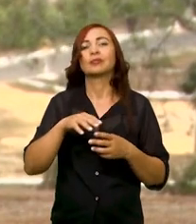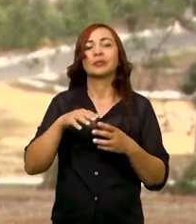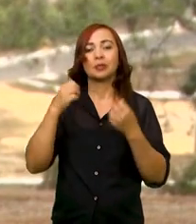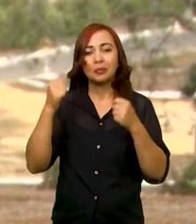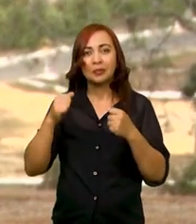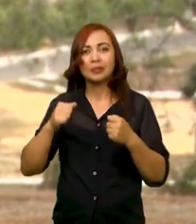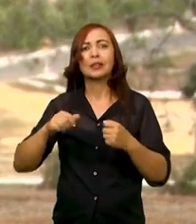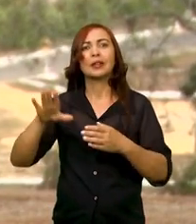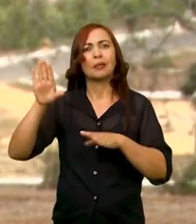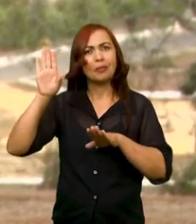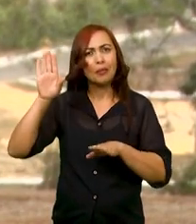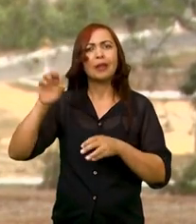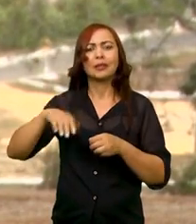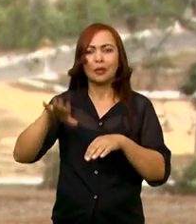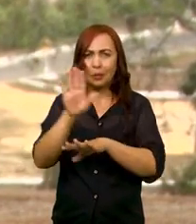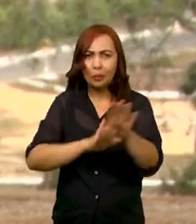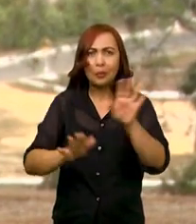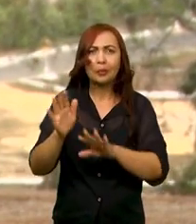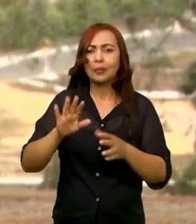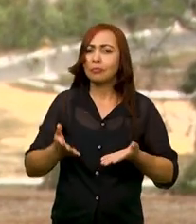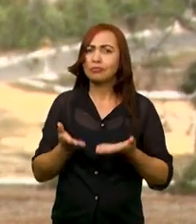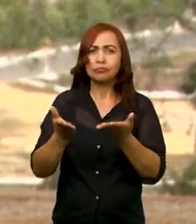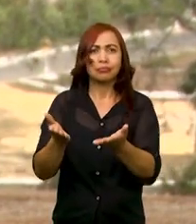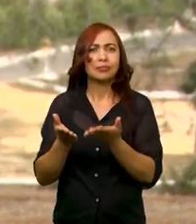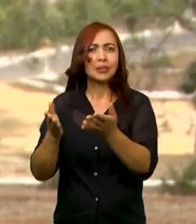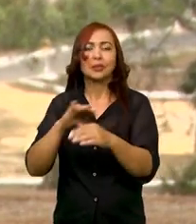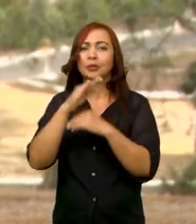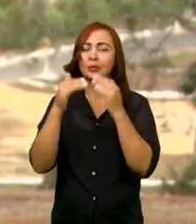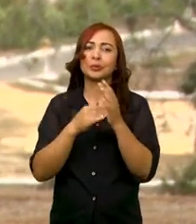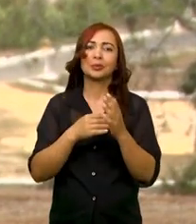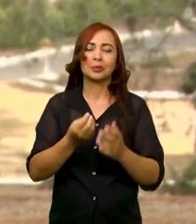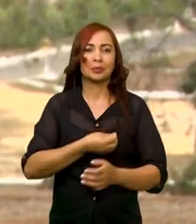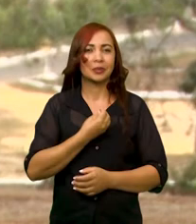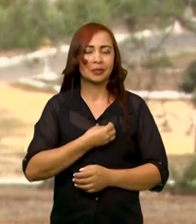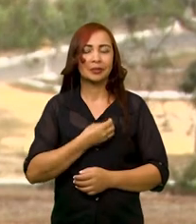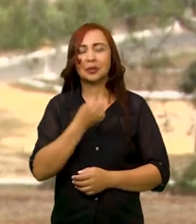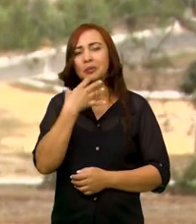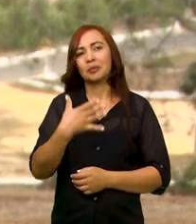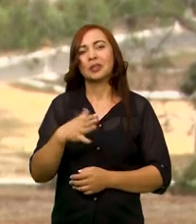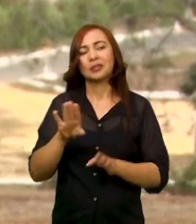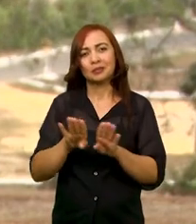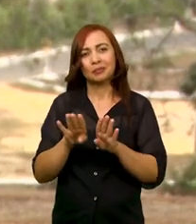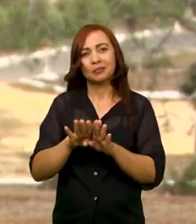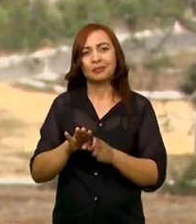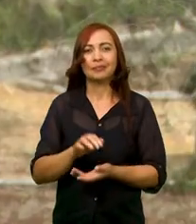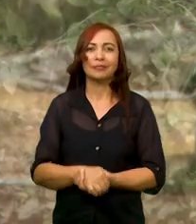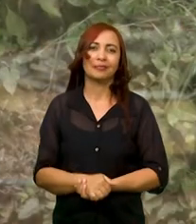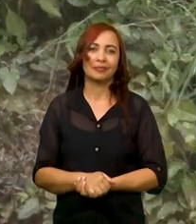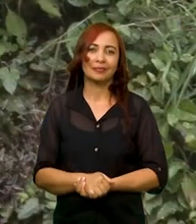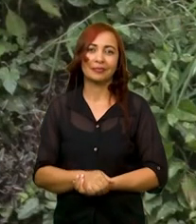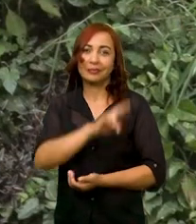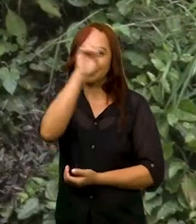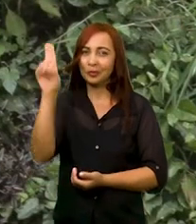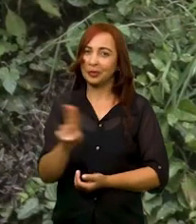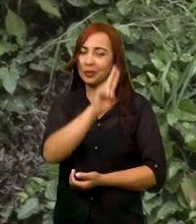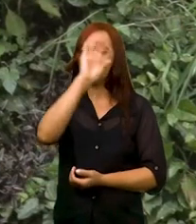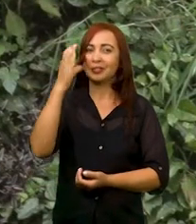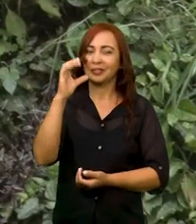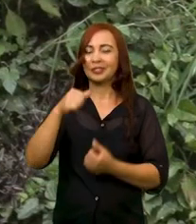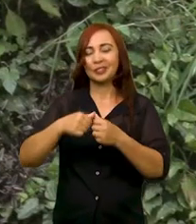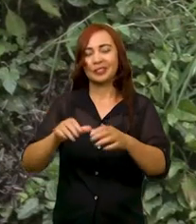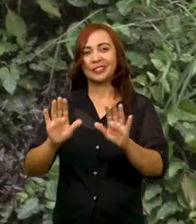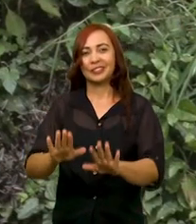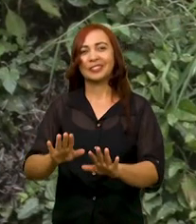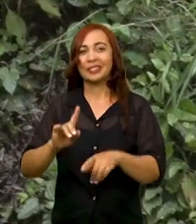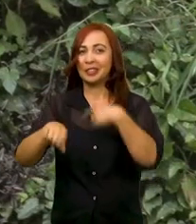comprometer a oferecer tudo o que é necessário para a sobrevivência e para bem-estar dele também. O Univerciência de